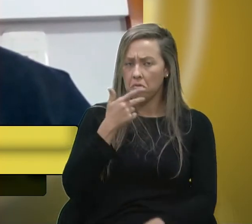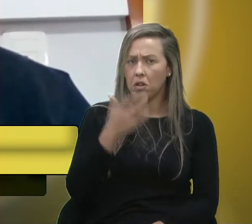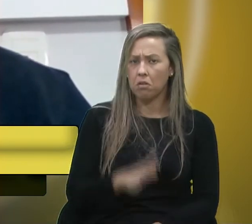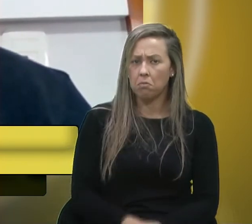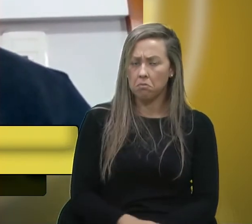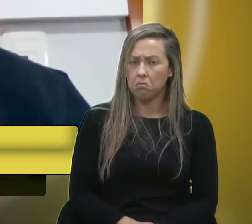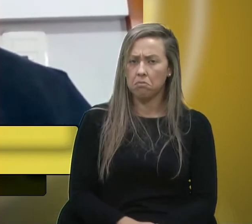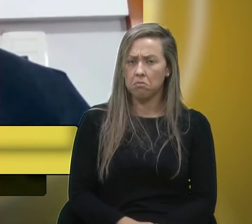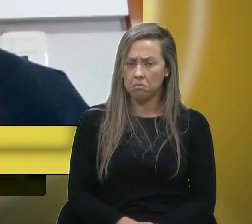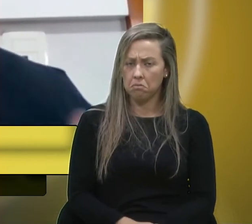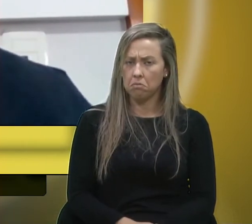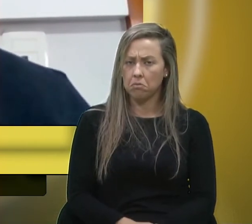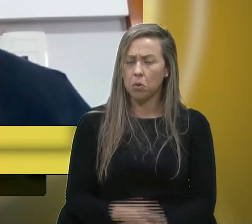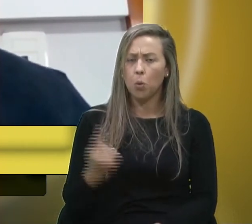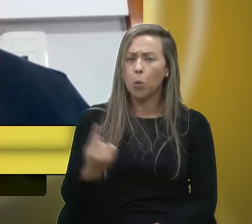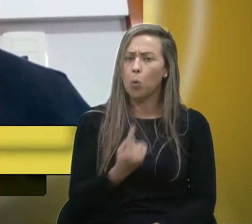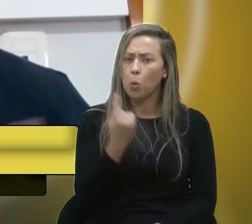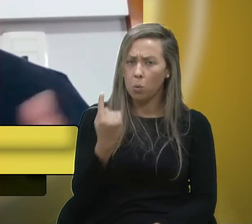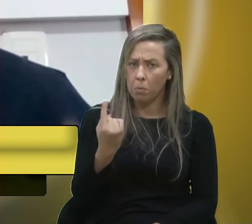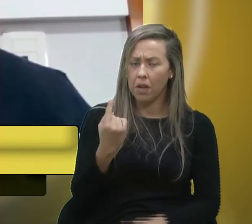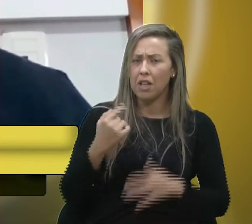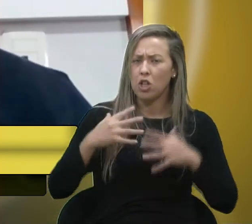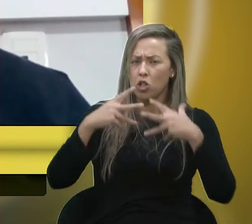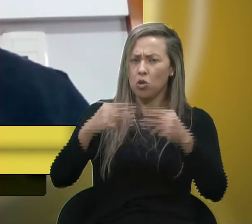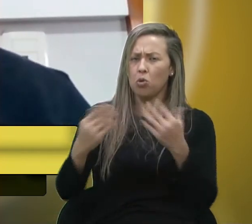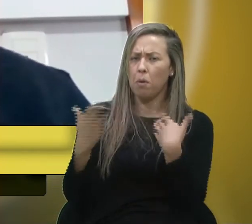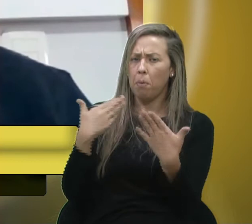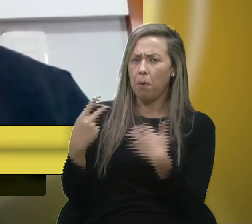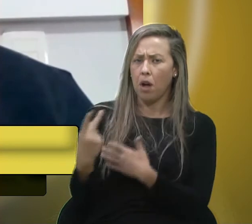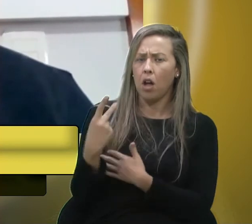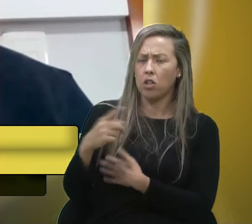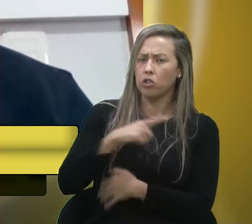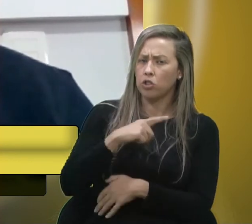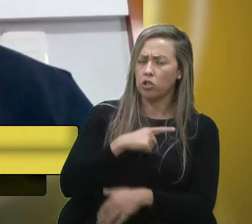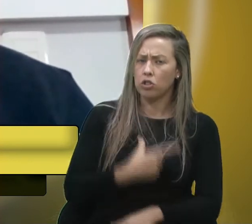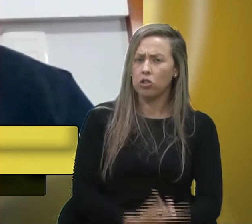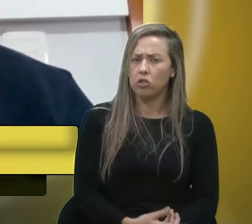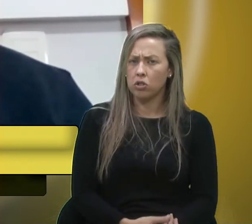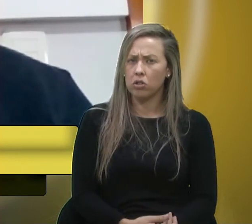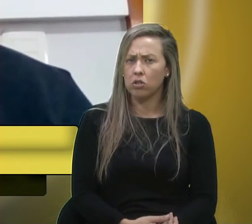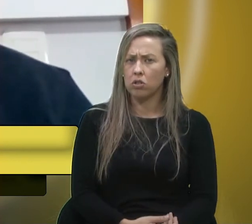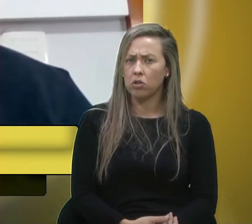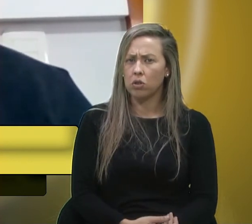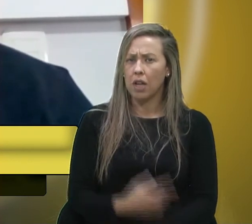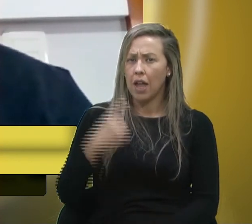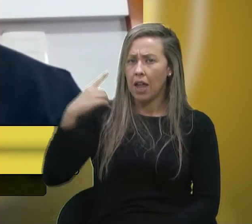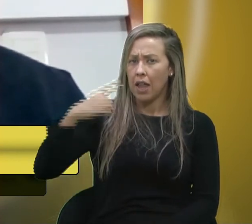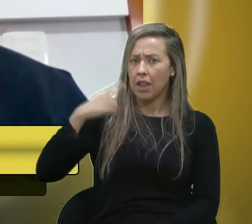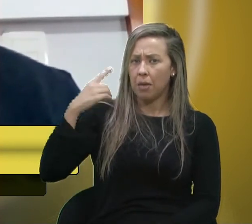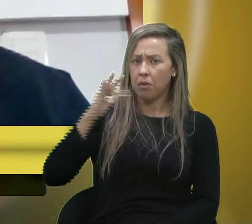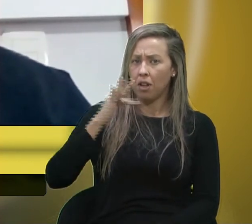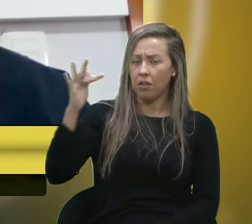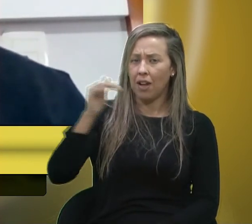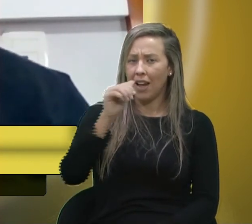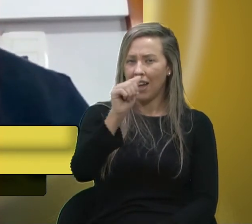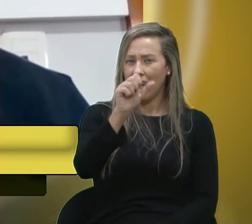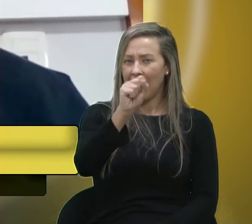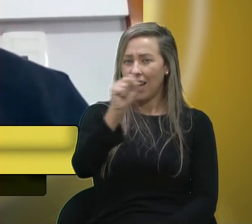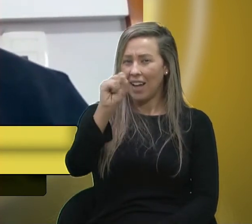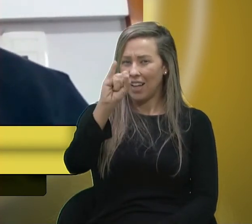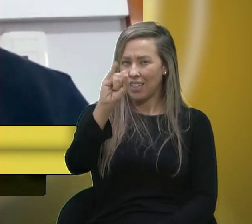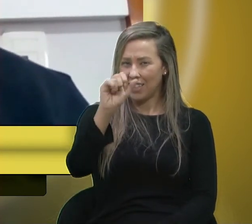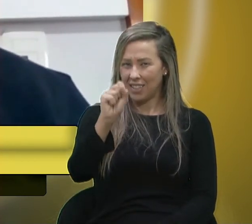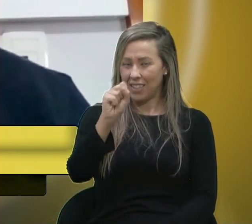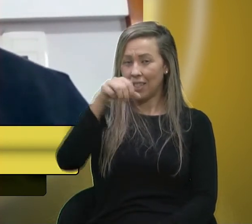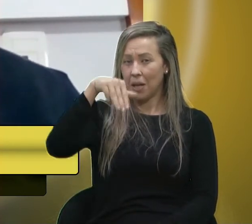lembro que uma das coisas de tantas conversas que a gente tinha, o deputado federal Assis Mello foi que conseguiu